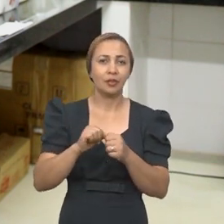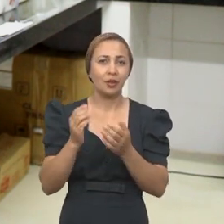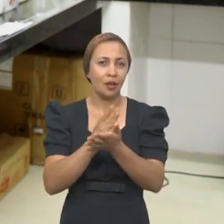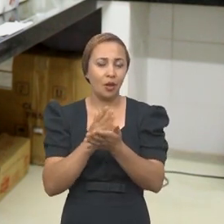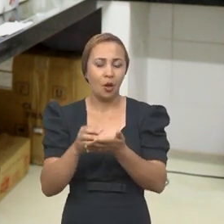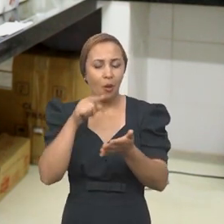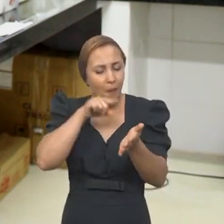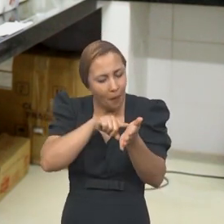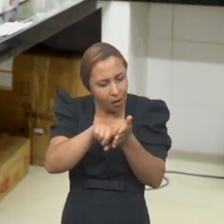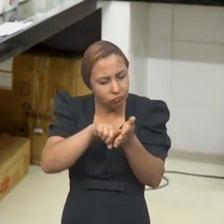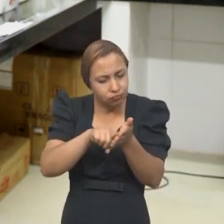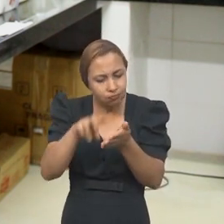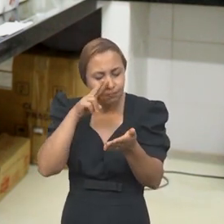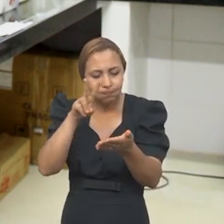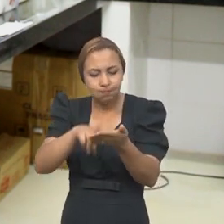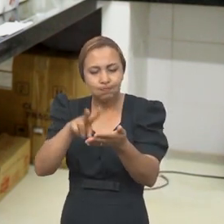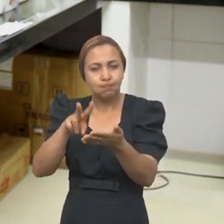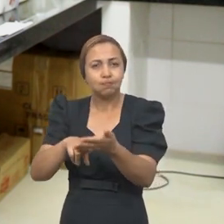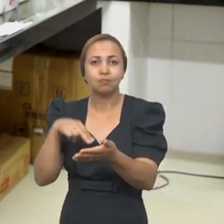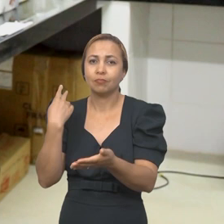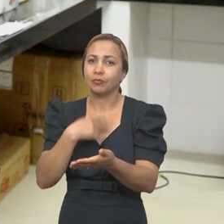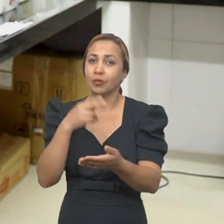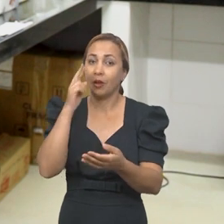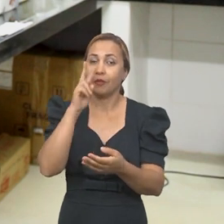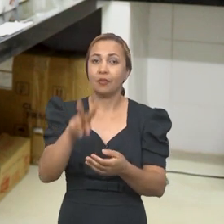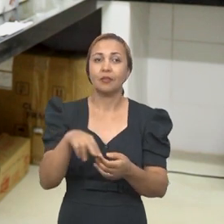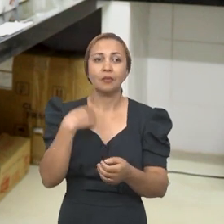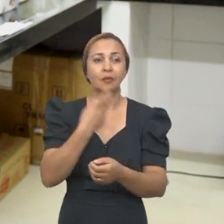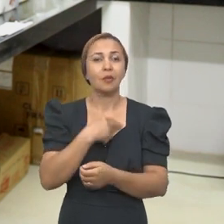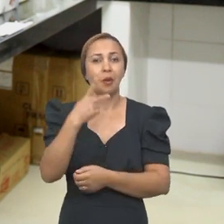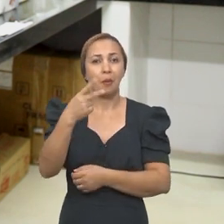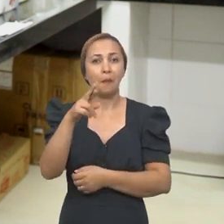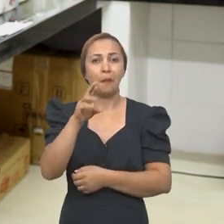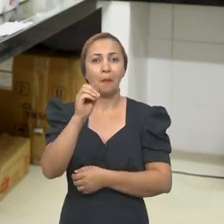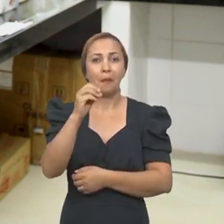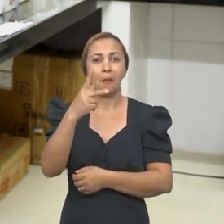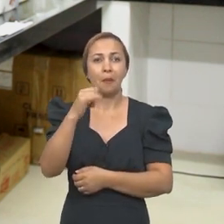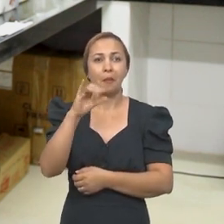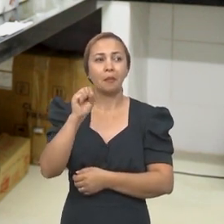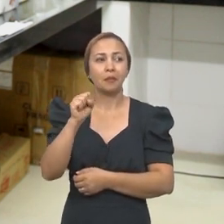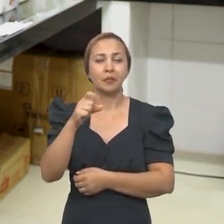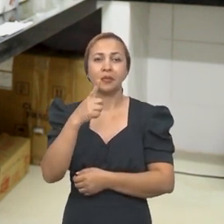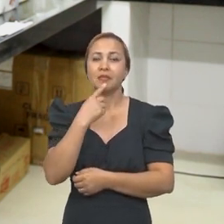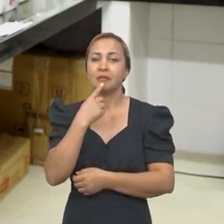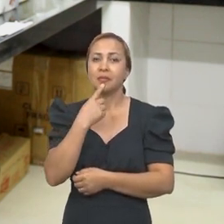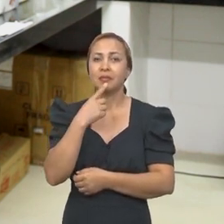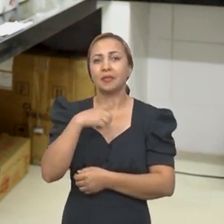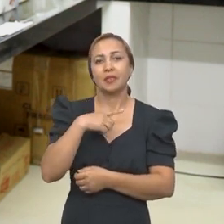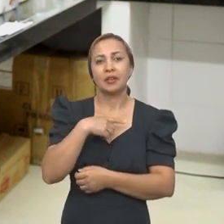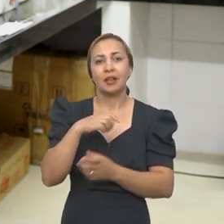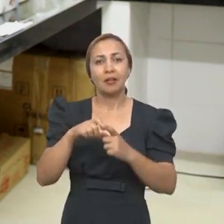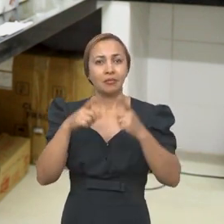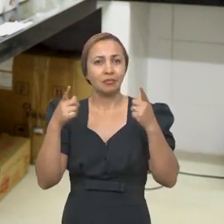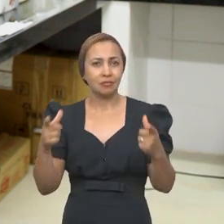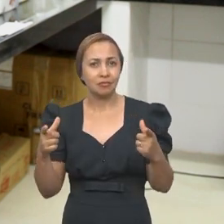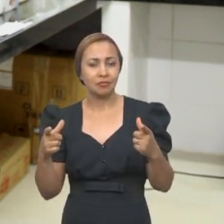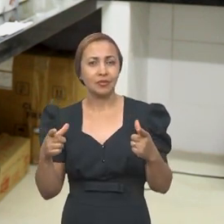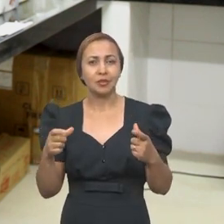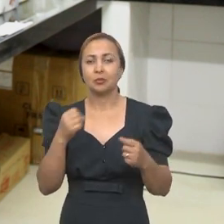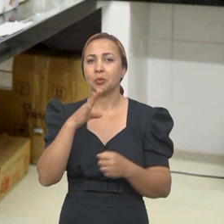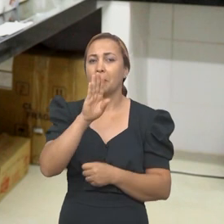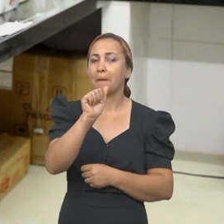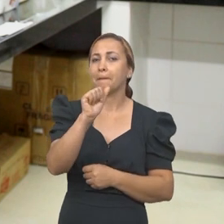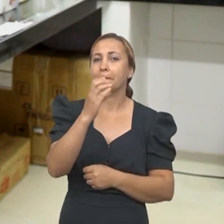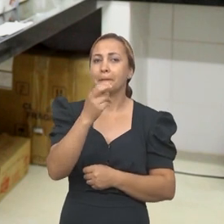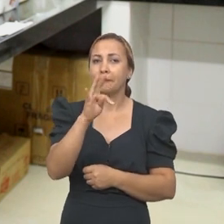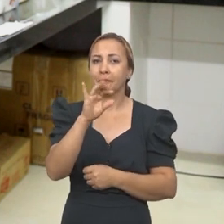nós já realizamos algumas análises e a gente vê que a nossa própolis vermelha ela possui uma grande